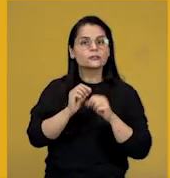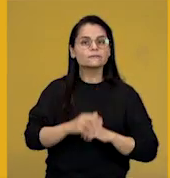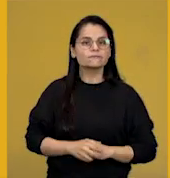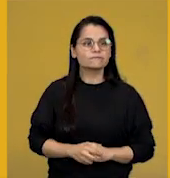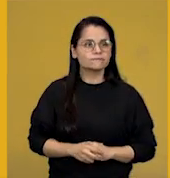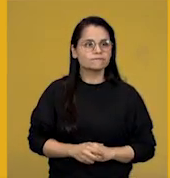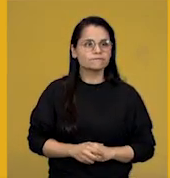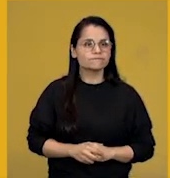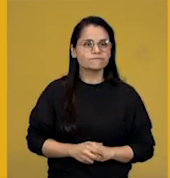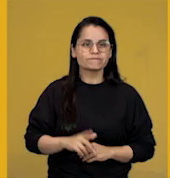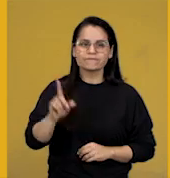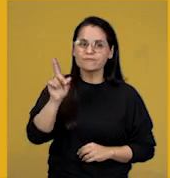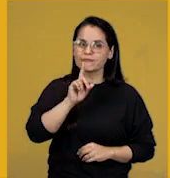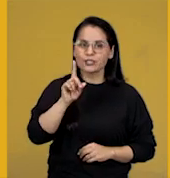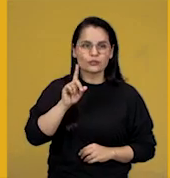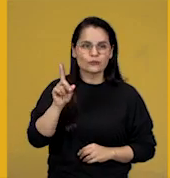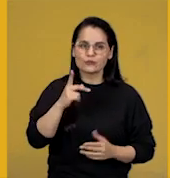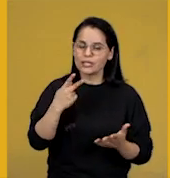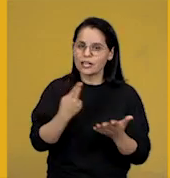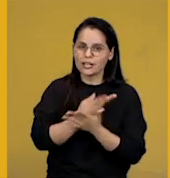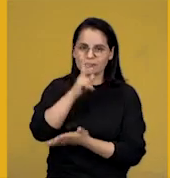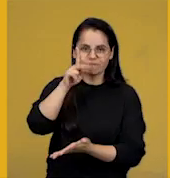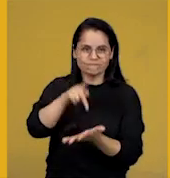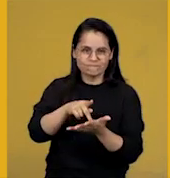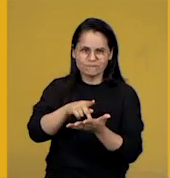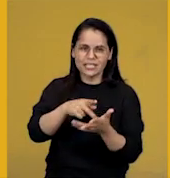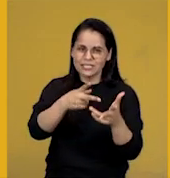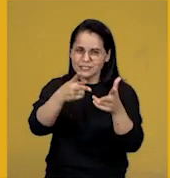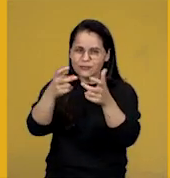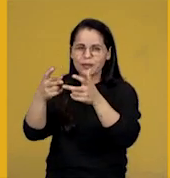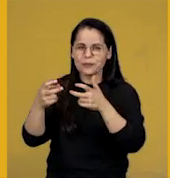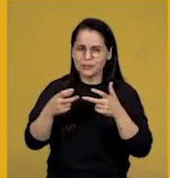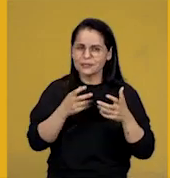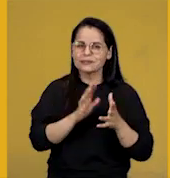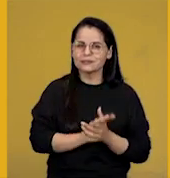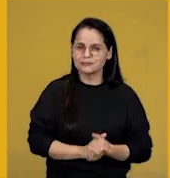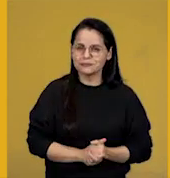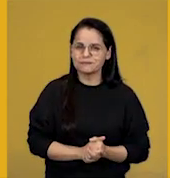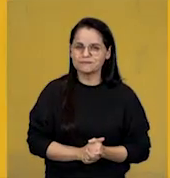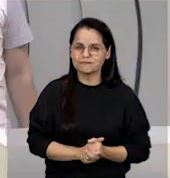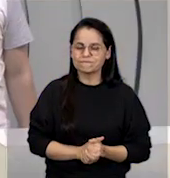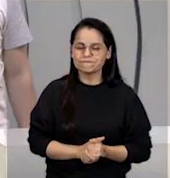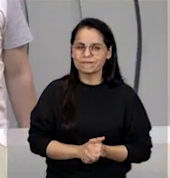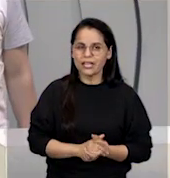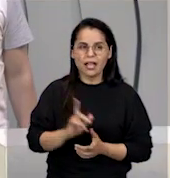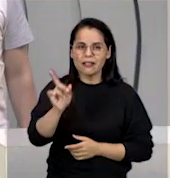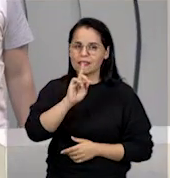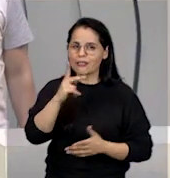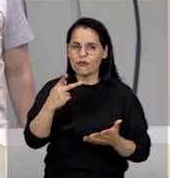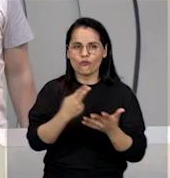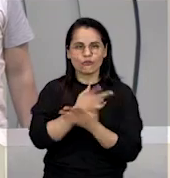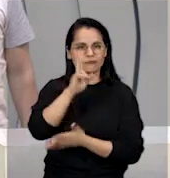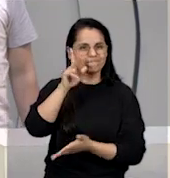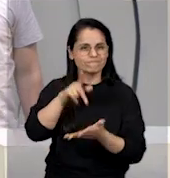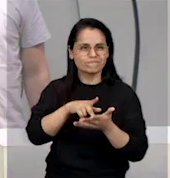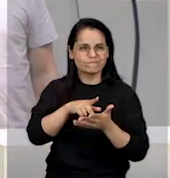opa, isso não está acontecendo. Você vai perceber isso sozinho. Isso não está acontecendo.